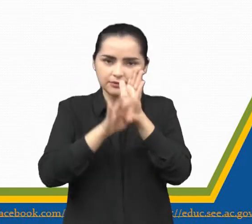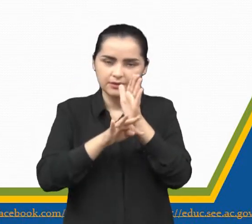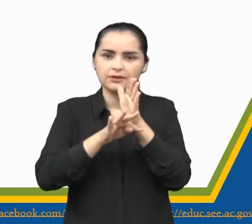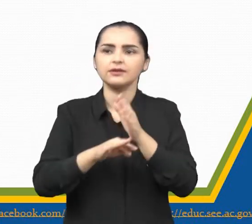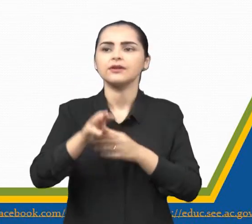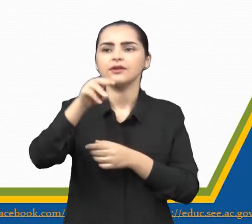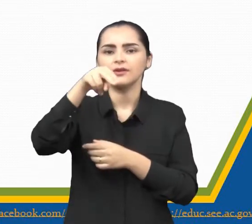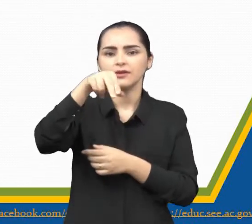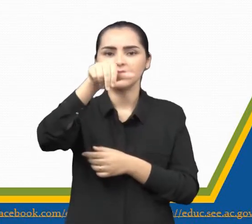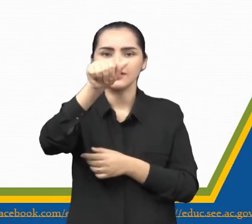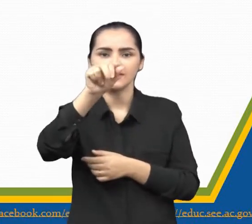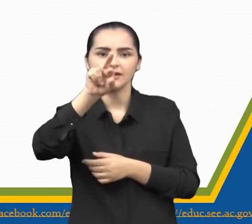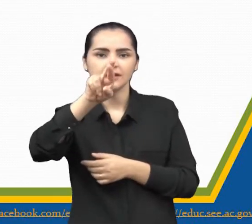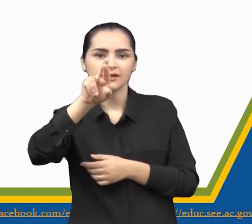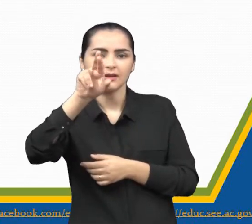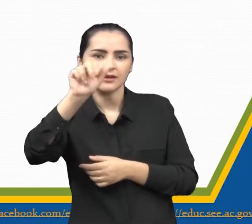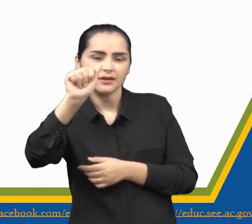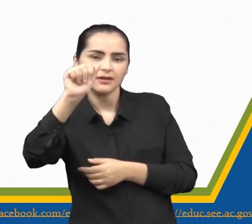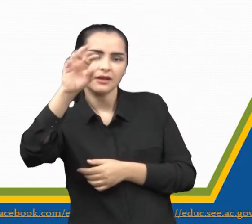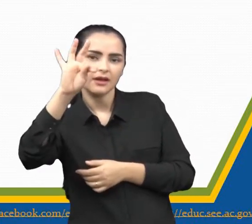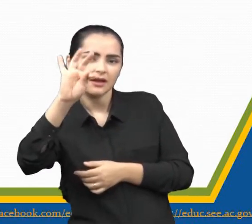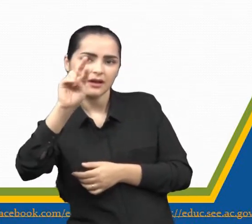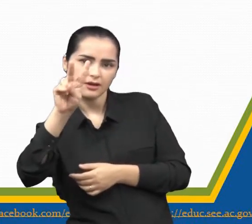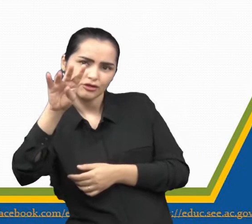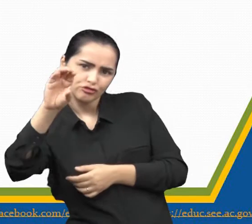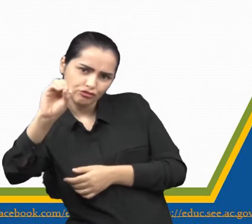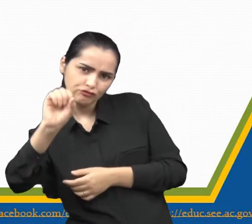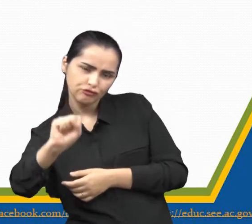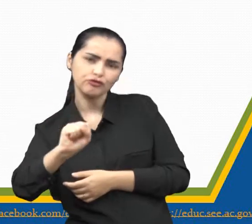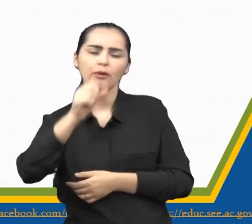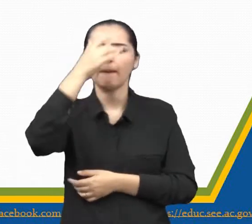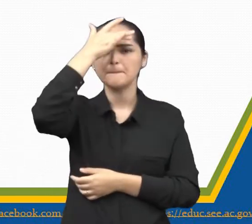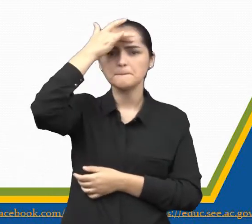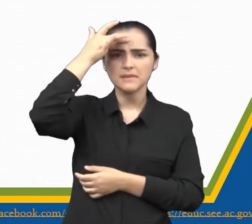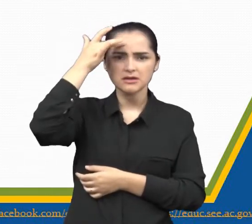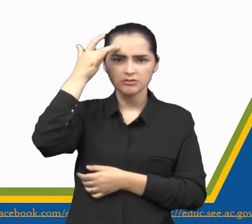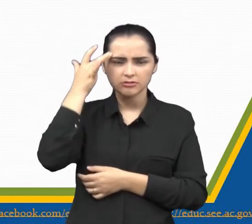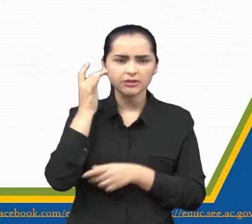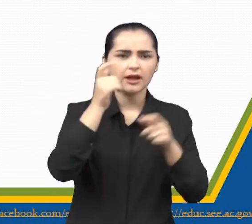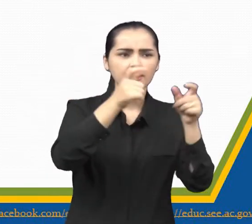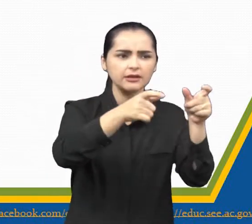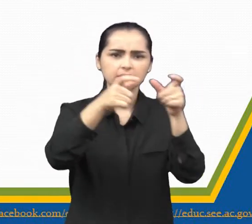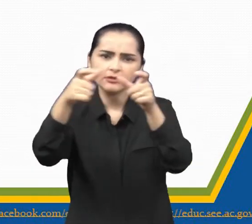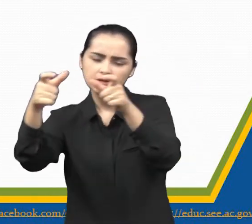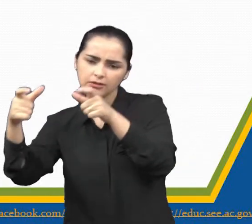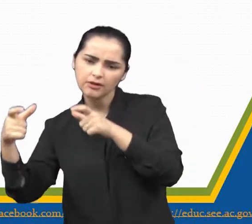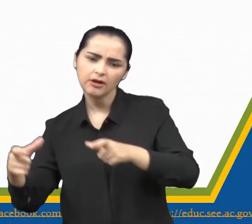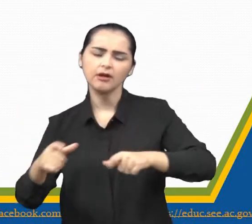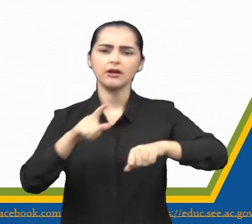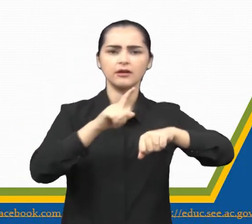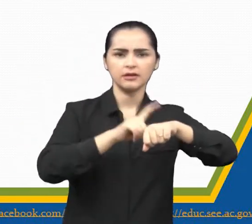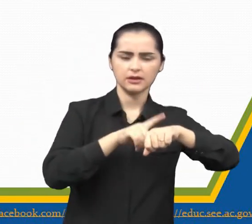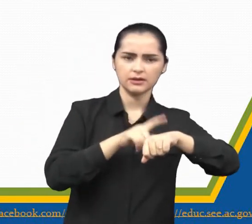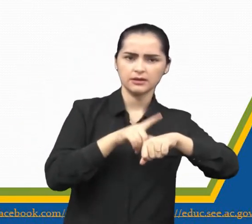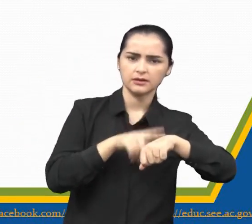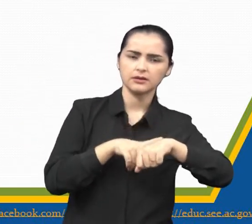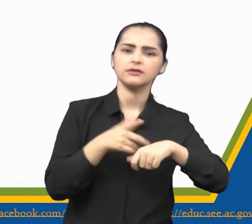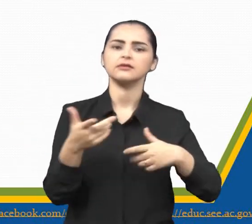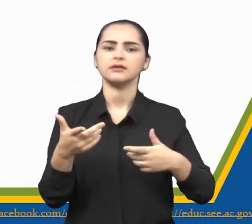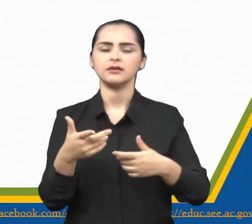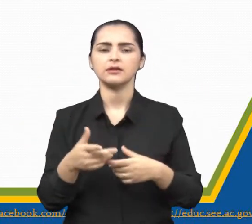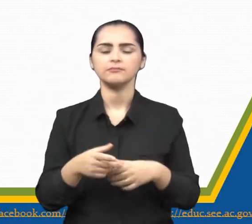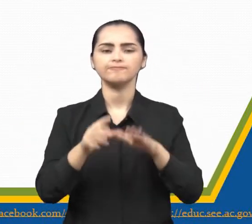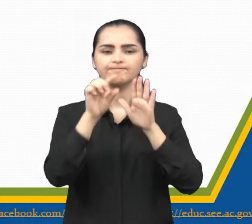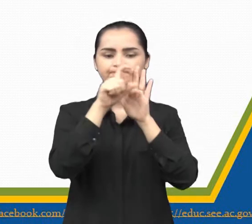Precisa de ter ações, personagens, narrador, local e tempo. Esses são algumas partes